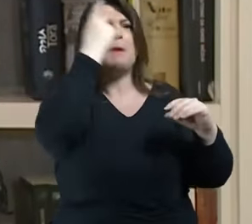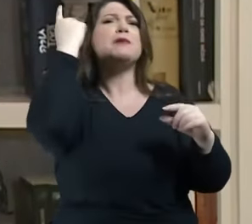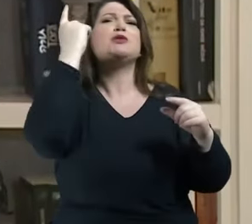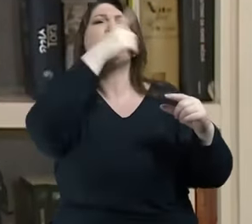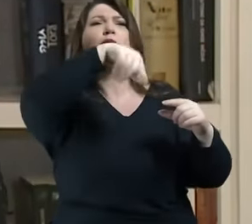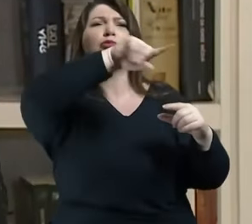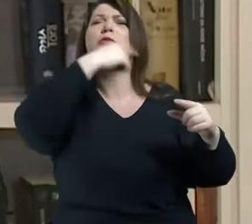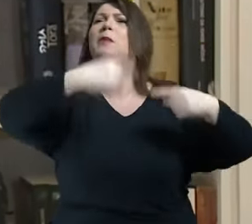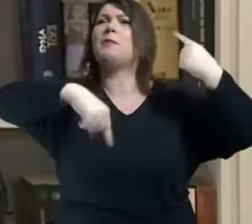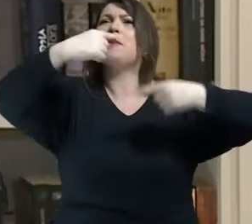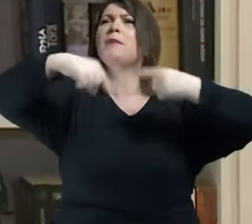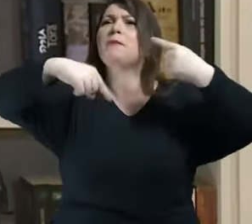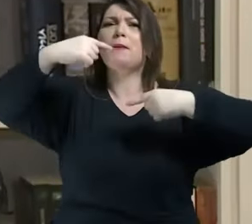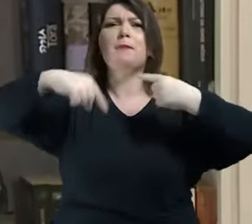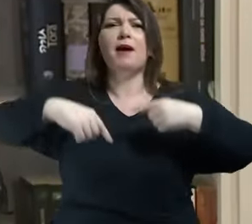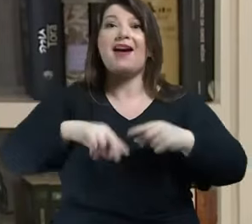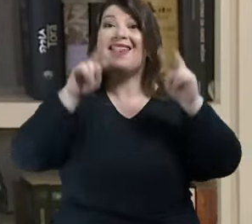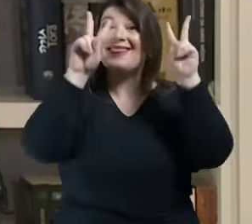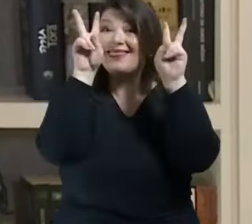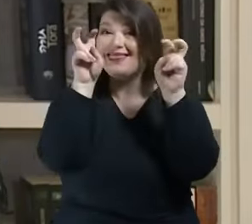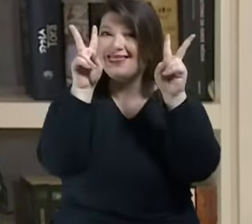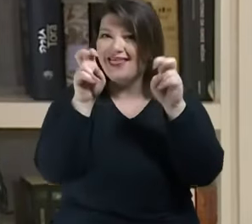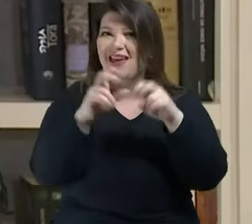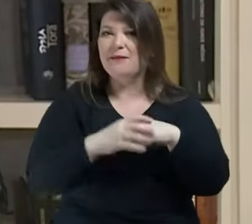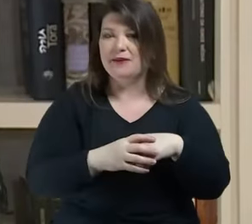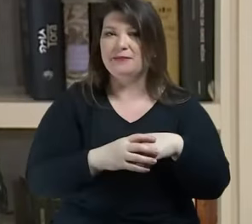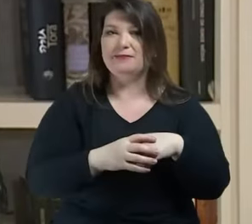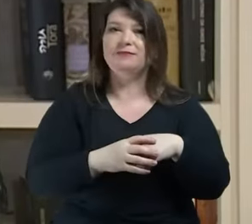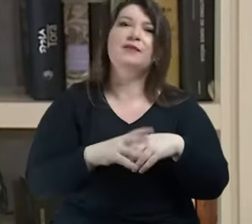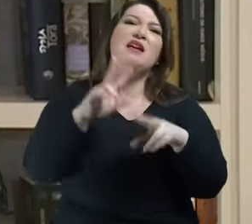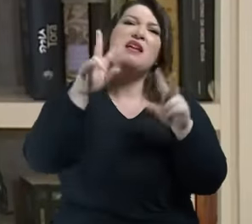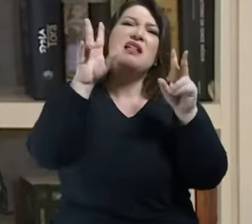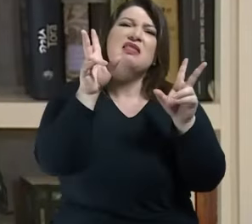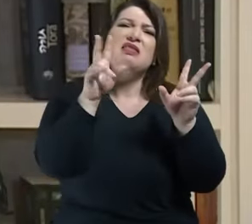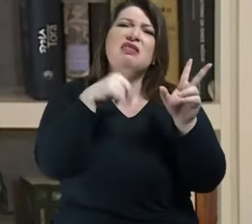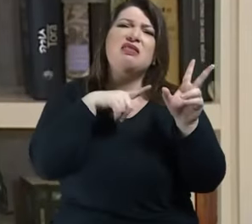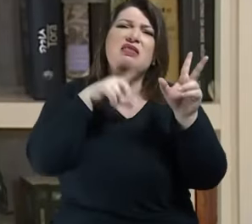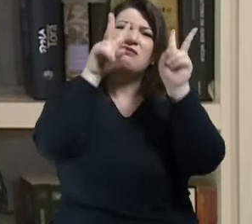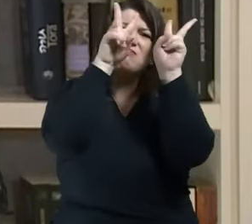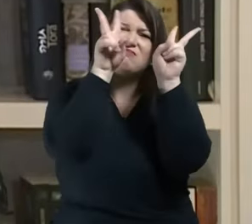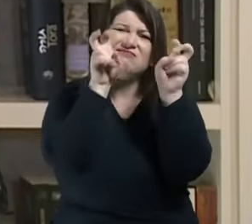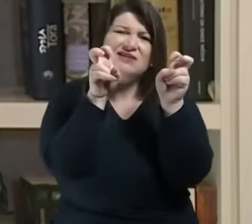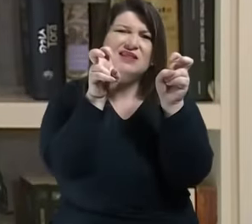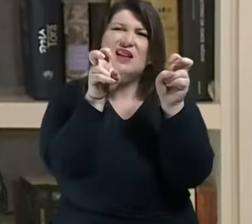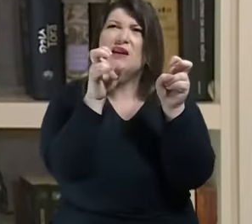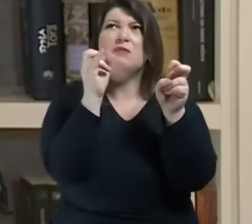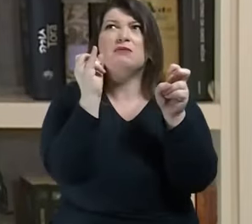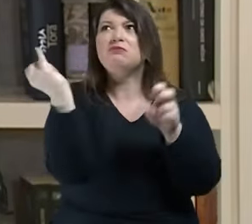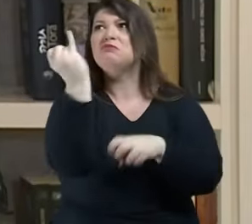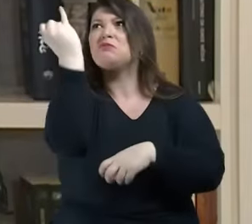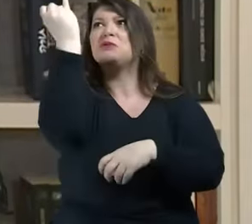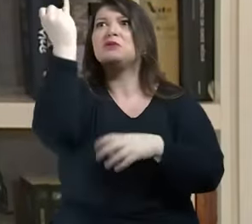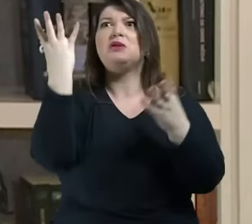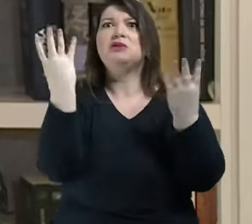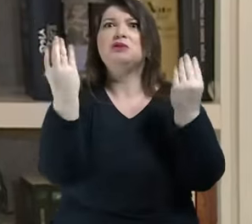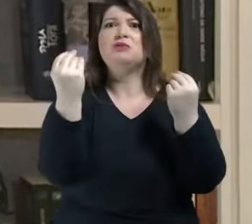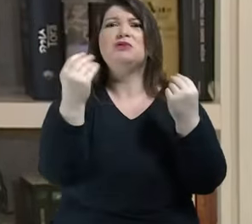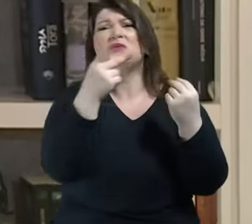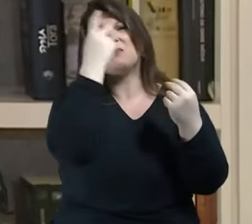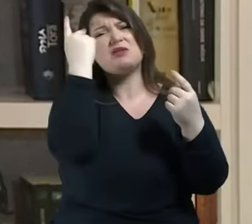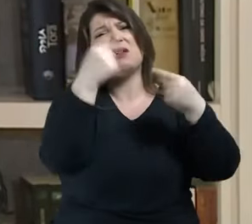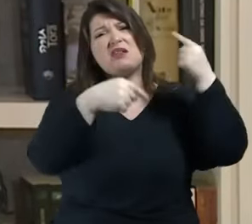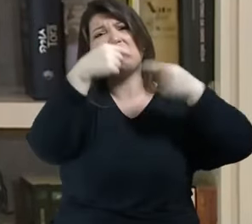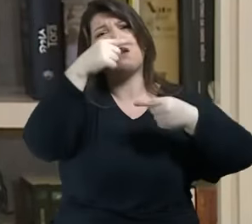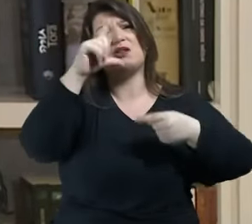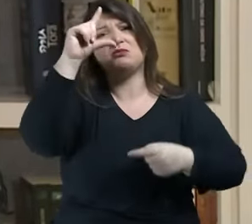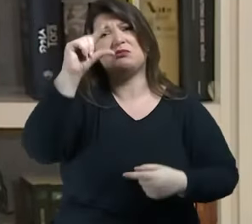temas frios tem menos gente interessada sobre temas quentes muita gente quer debater outra questão a pele de